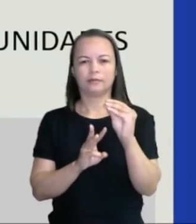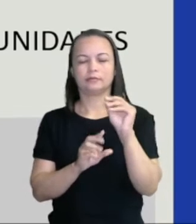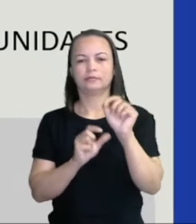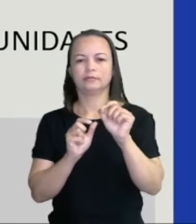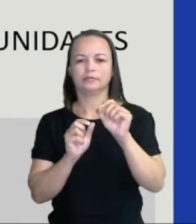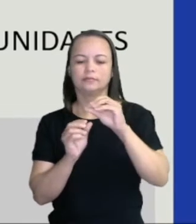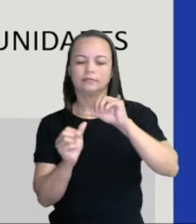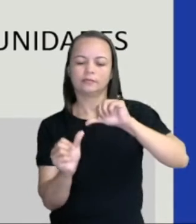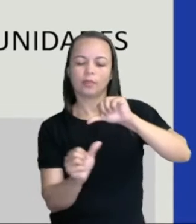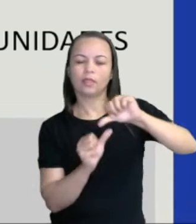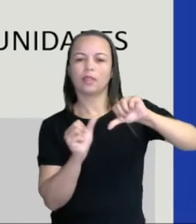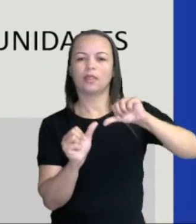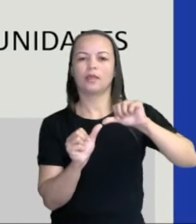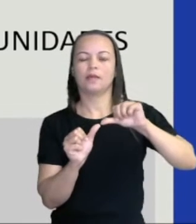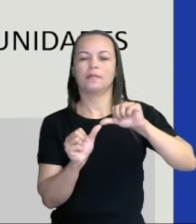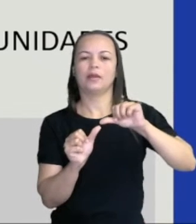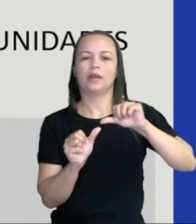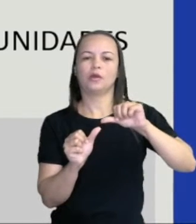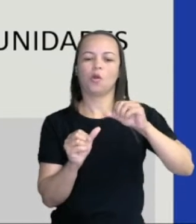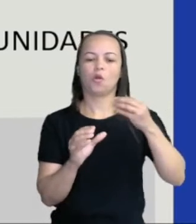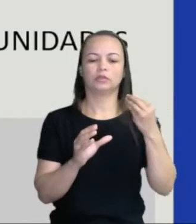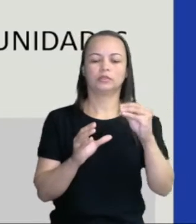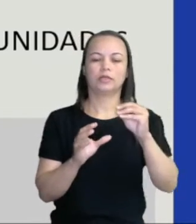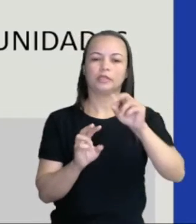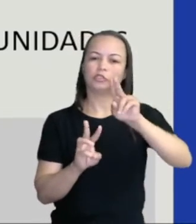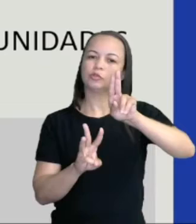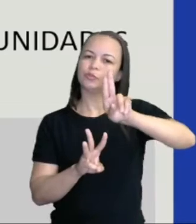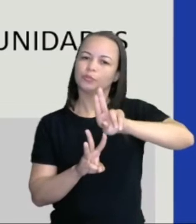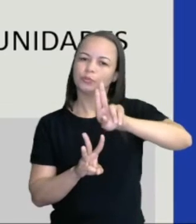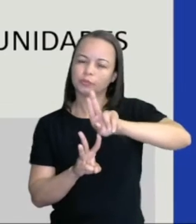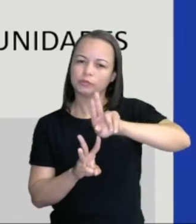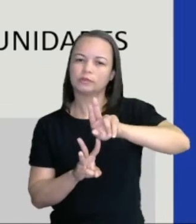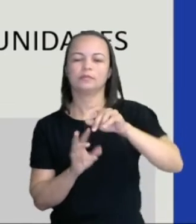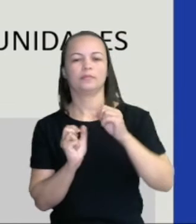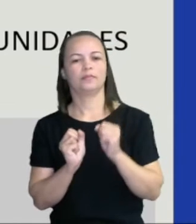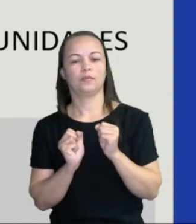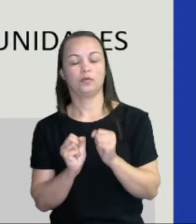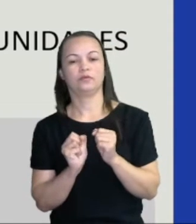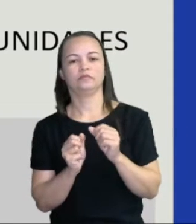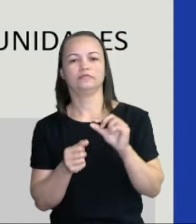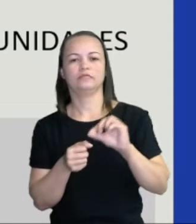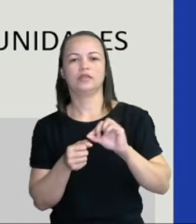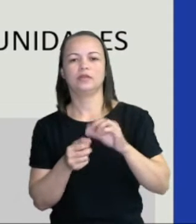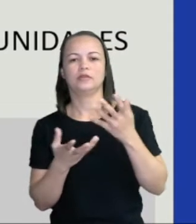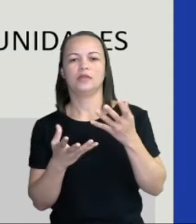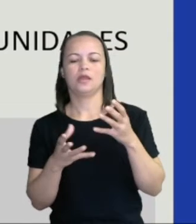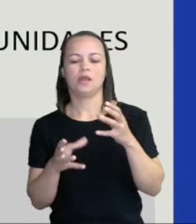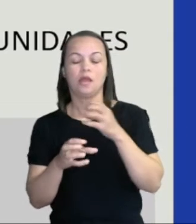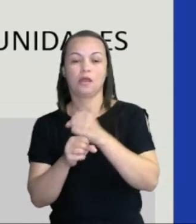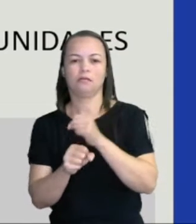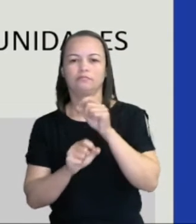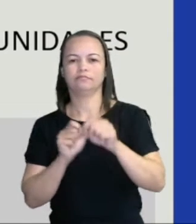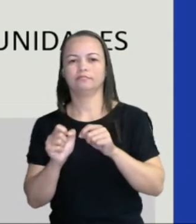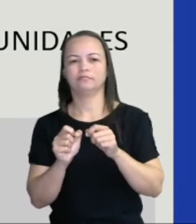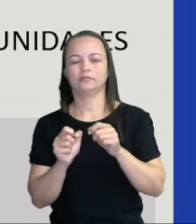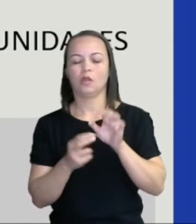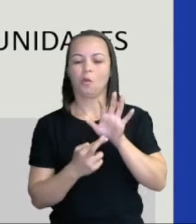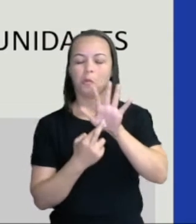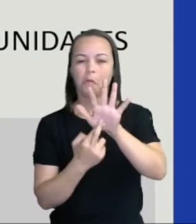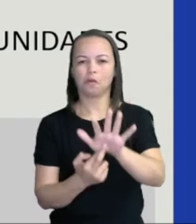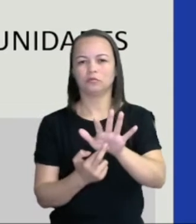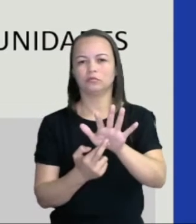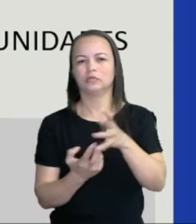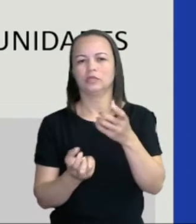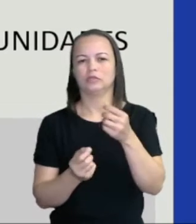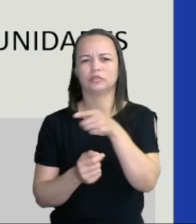trazer para a ordem das unidades, para poder fazer a minha operação. Porque eu trazendo essa 1 a dezena, ou 10